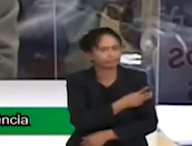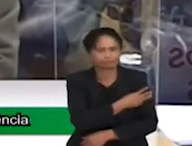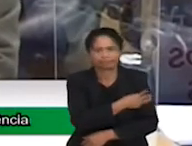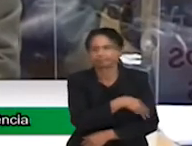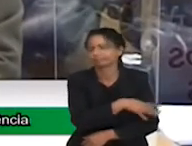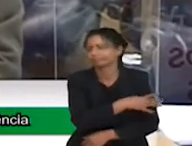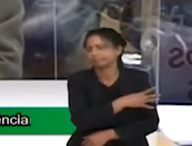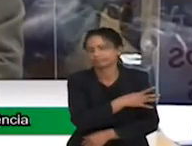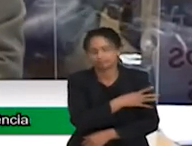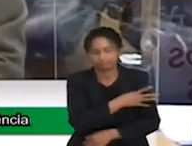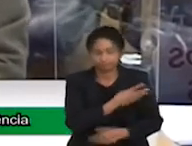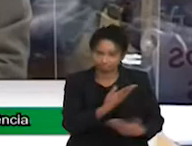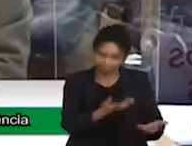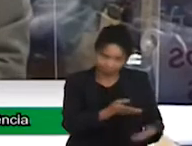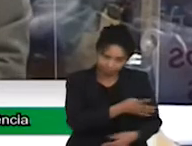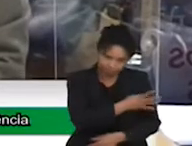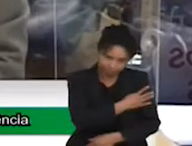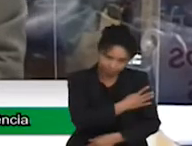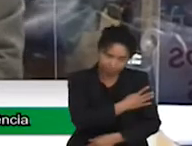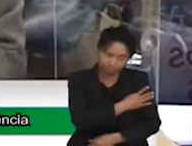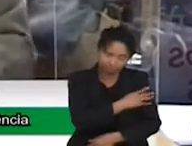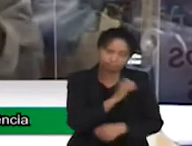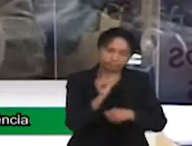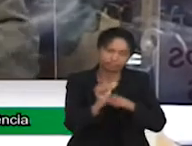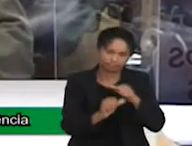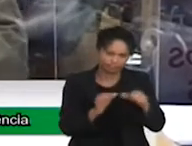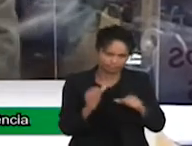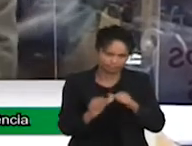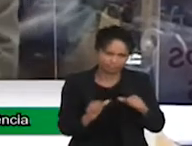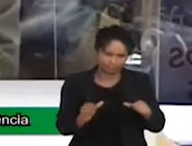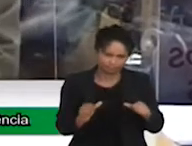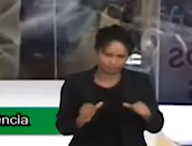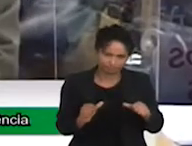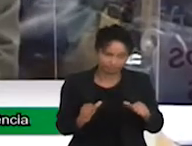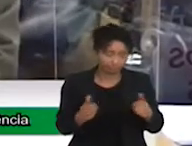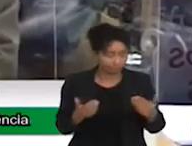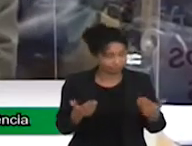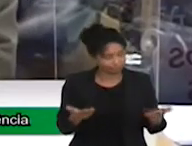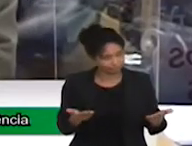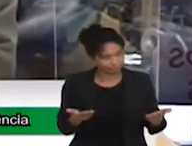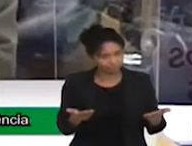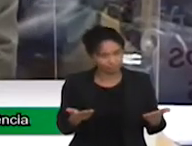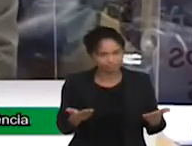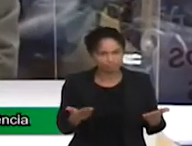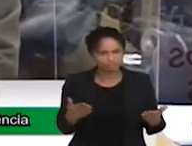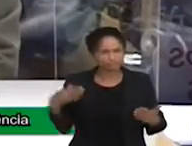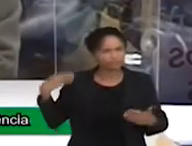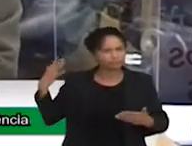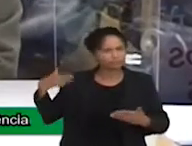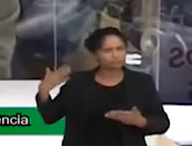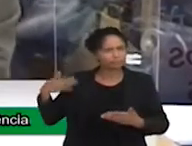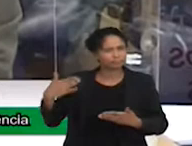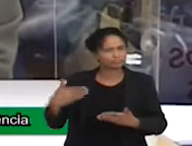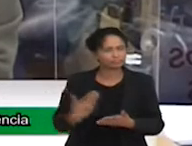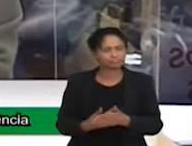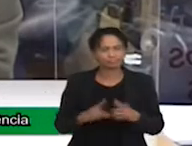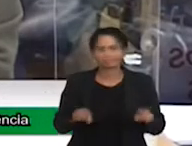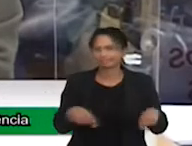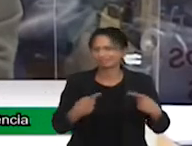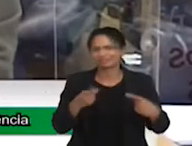mudou. que eu quero dizer com isso, que de lá para cá os desafios continuam.